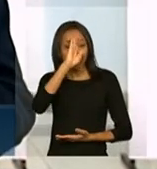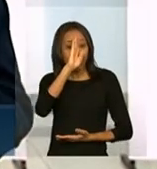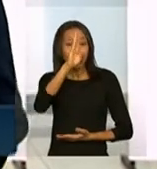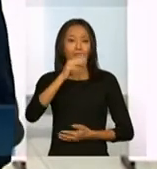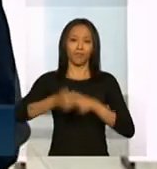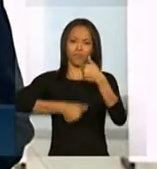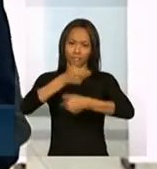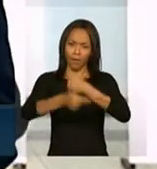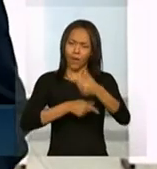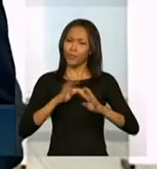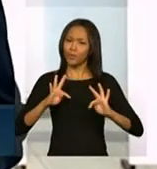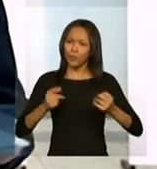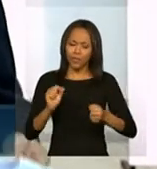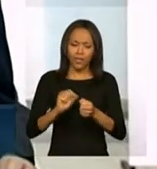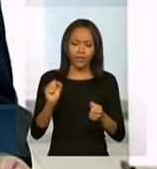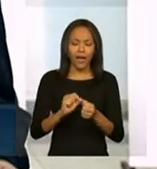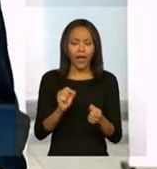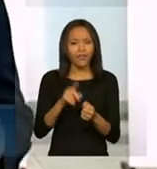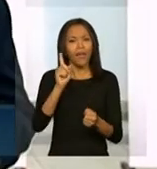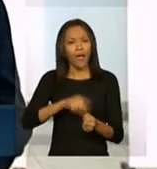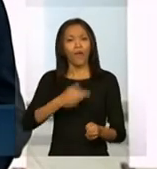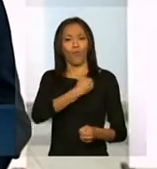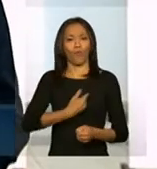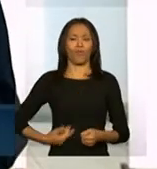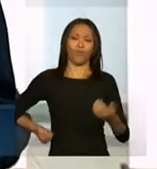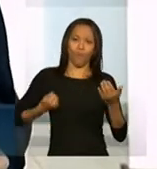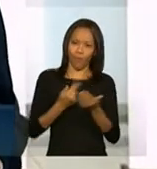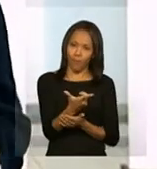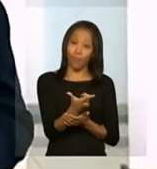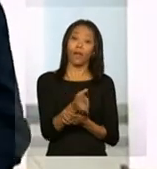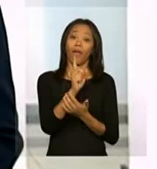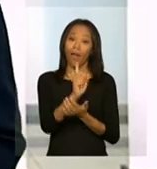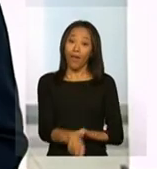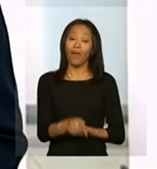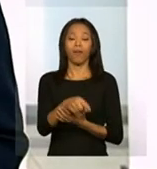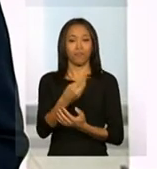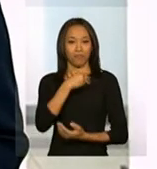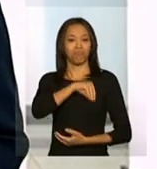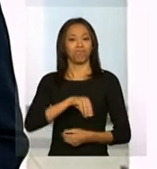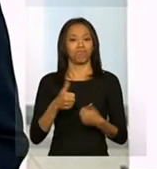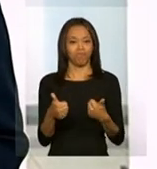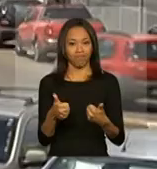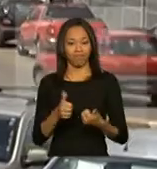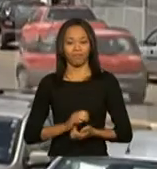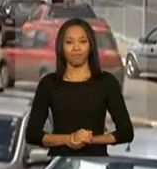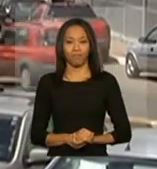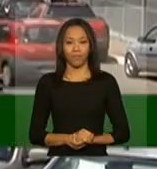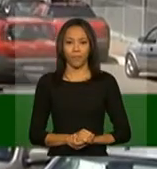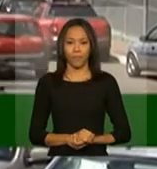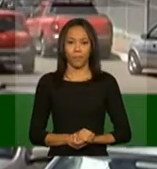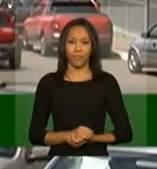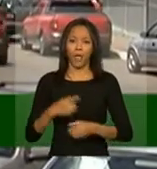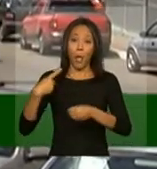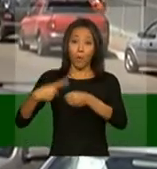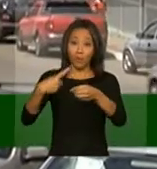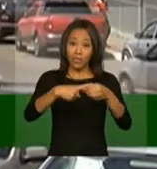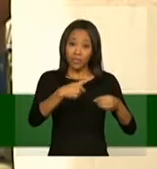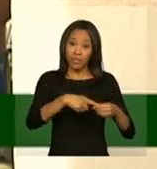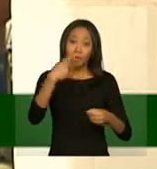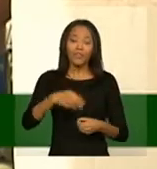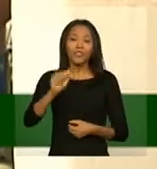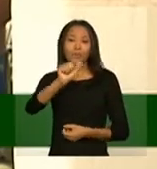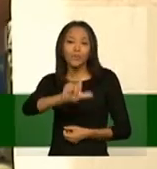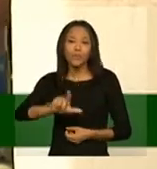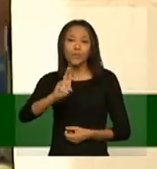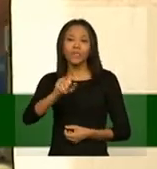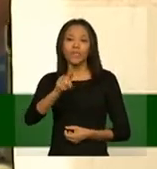Tudo que produzem é comprado pelo governo, uma fonte garantida de renda. Município de Lusiânia, em Goiás,